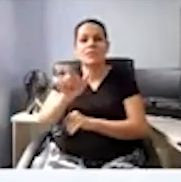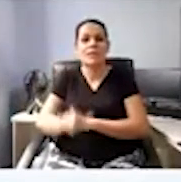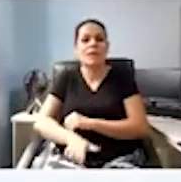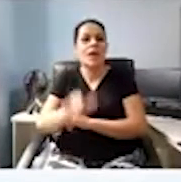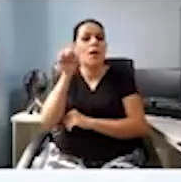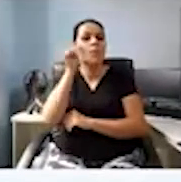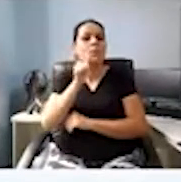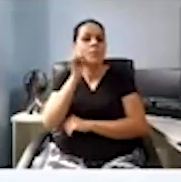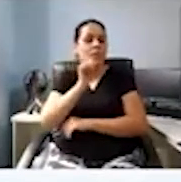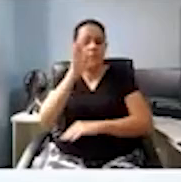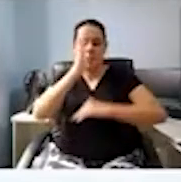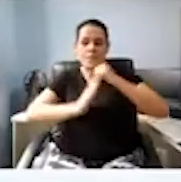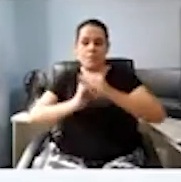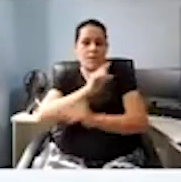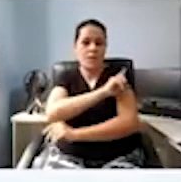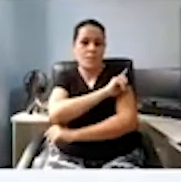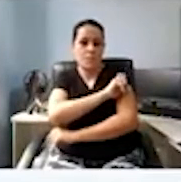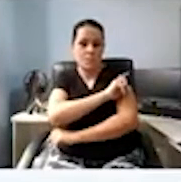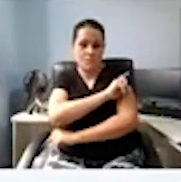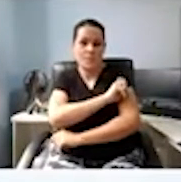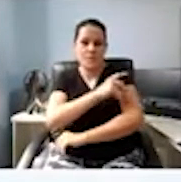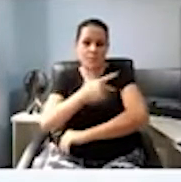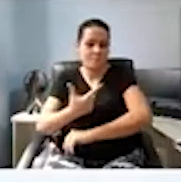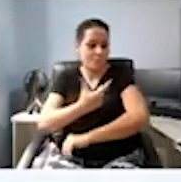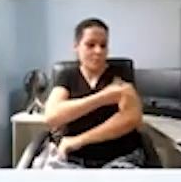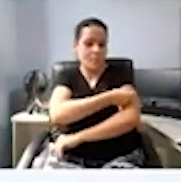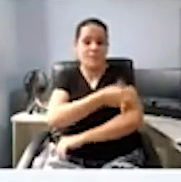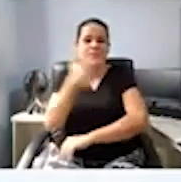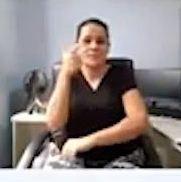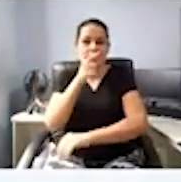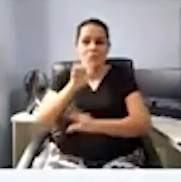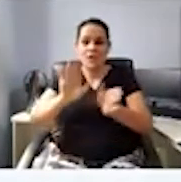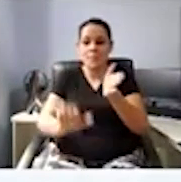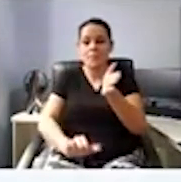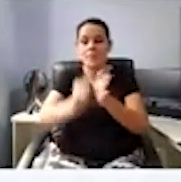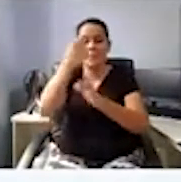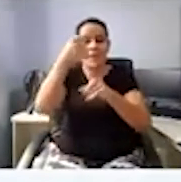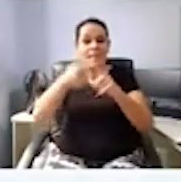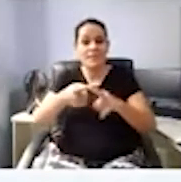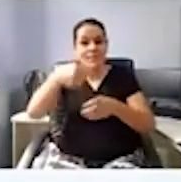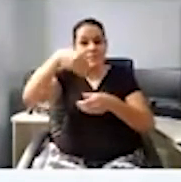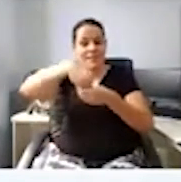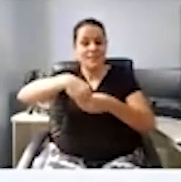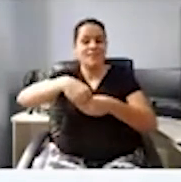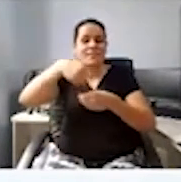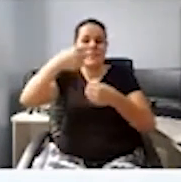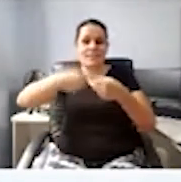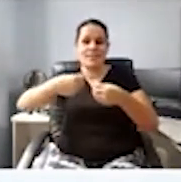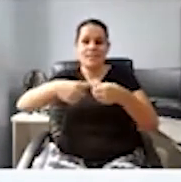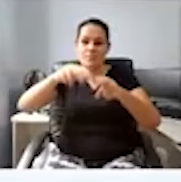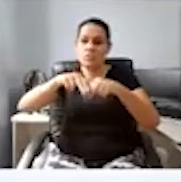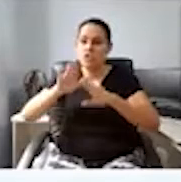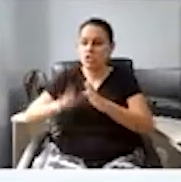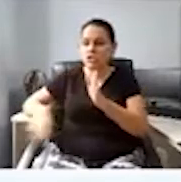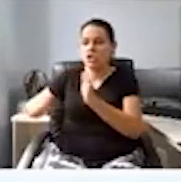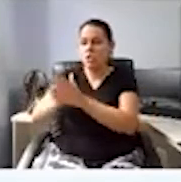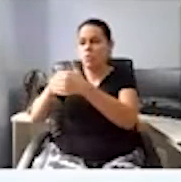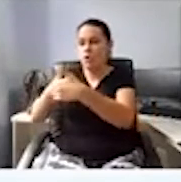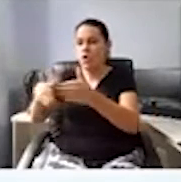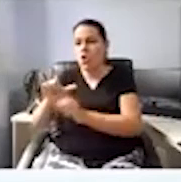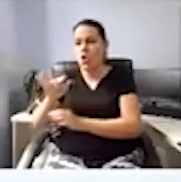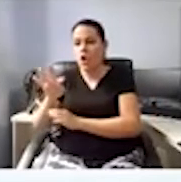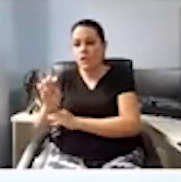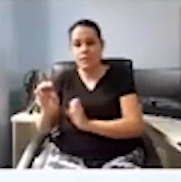enfermeira nossa do nosso município recebeu a primeira vacina. Então, já chegou o primeiro lote, chegou o segundo